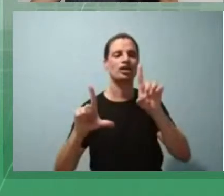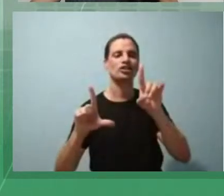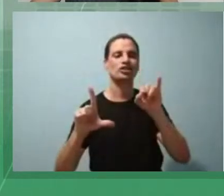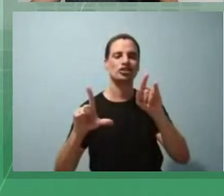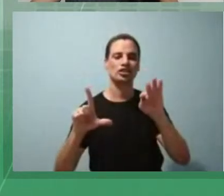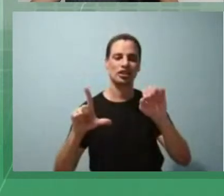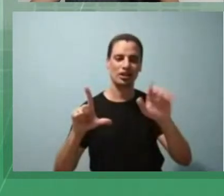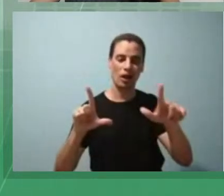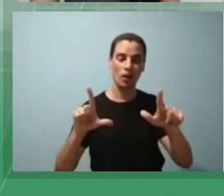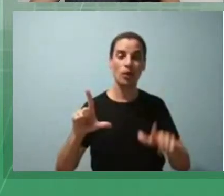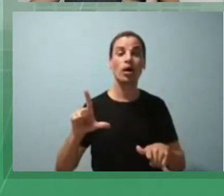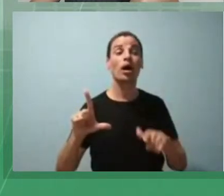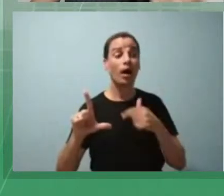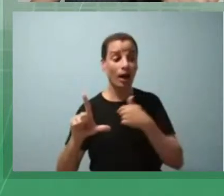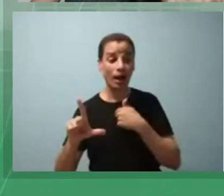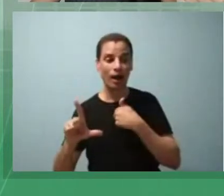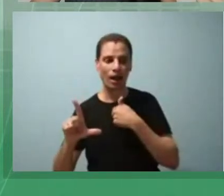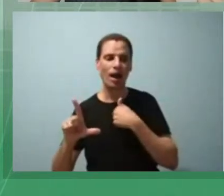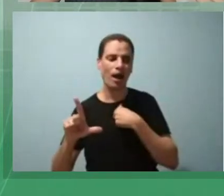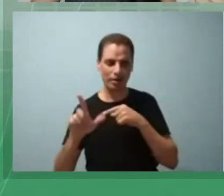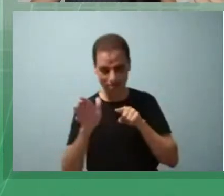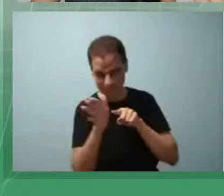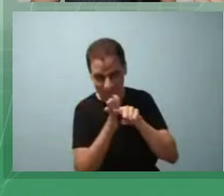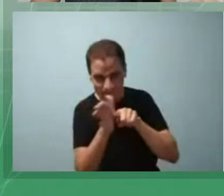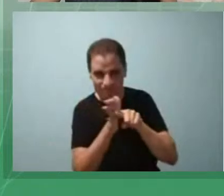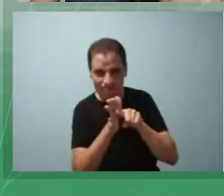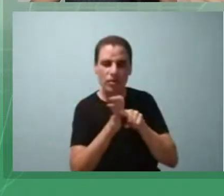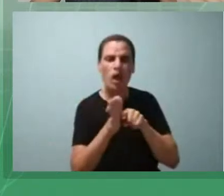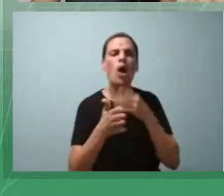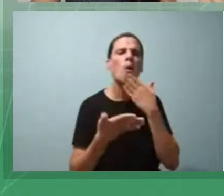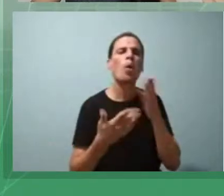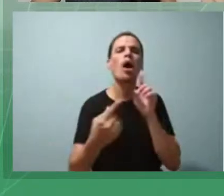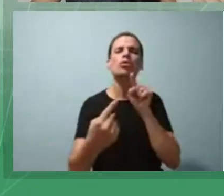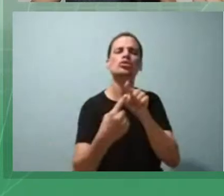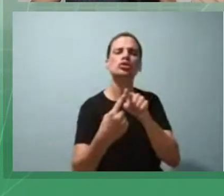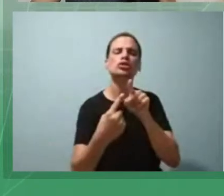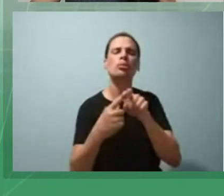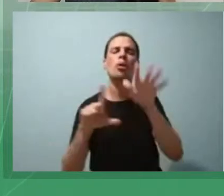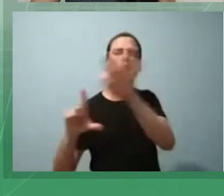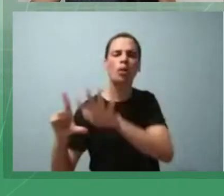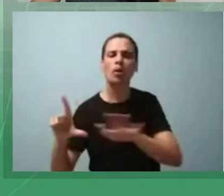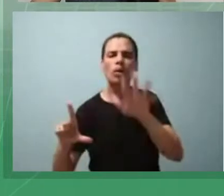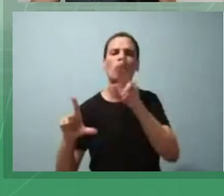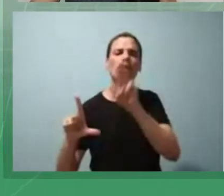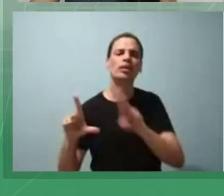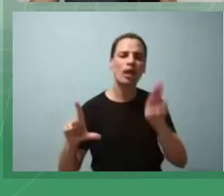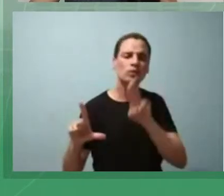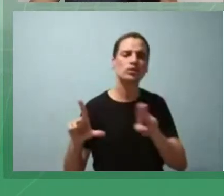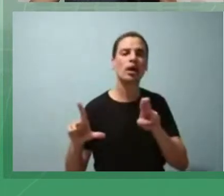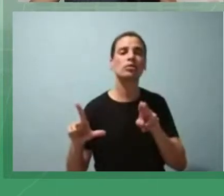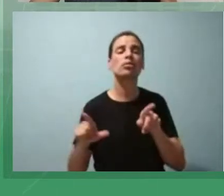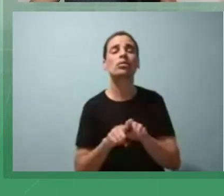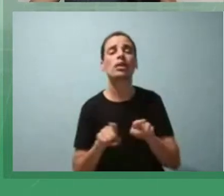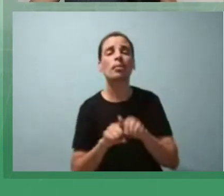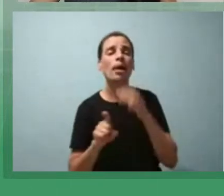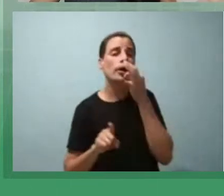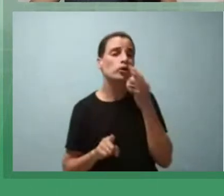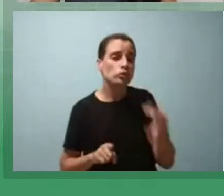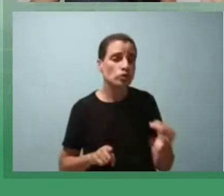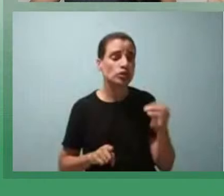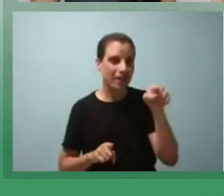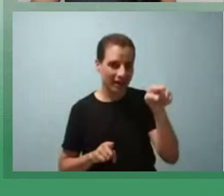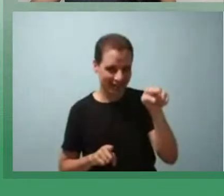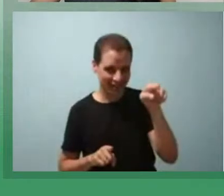-alvo está usando, a partir das plataformas que eles estão usando, quais plataformas a gente vai poder sugerir para que ele possa